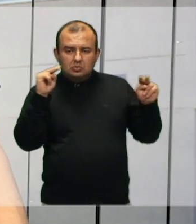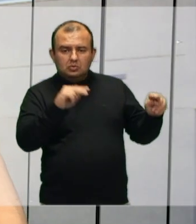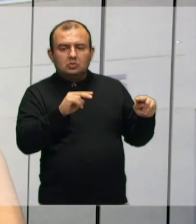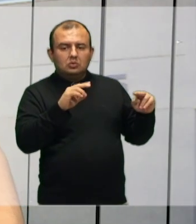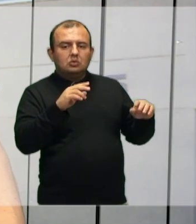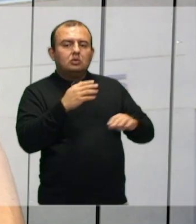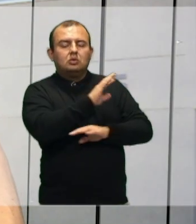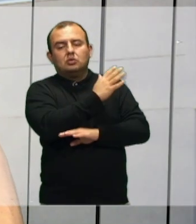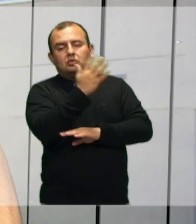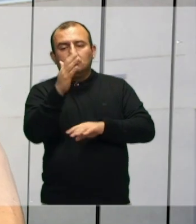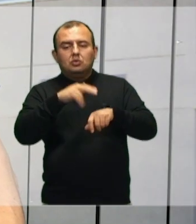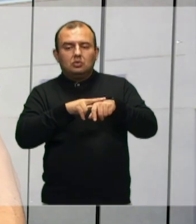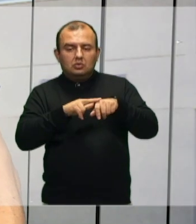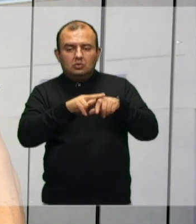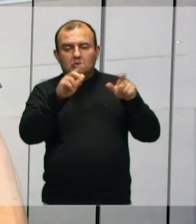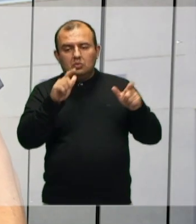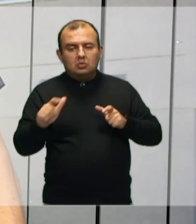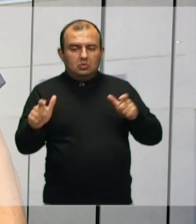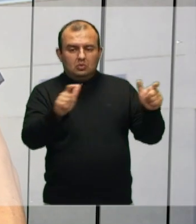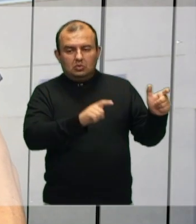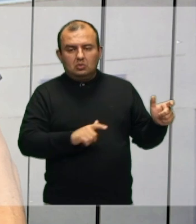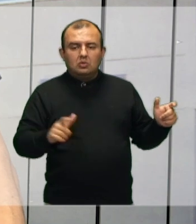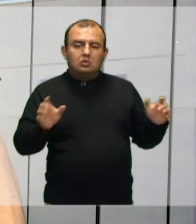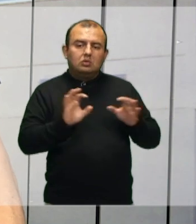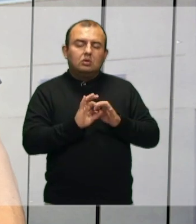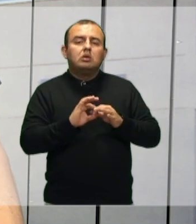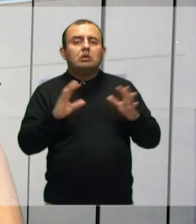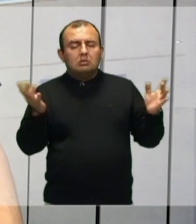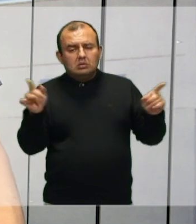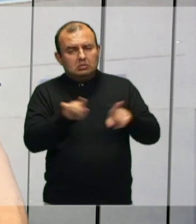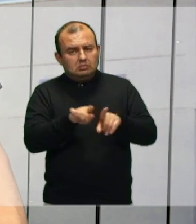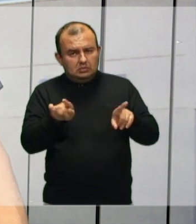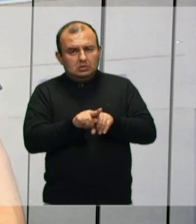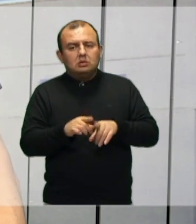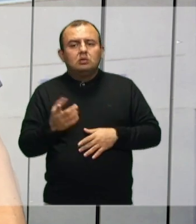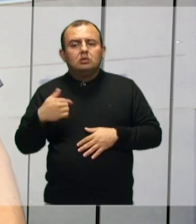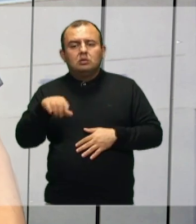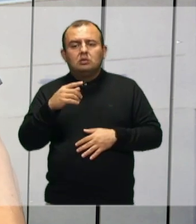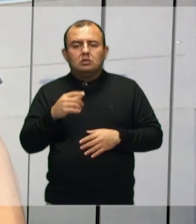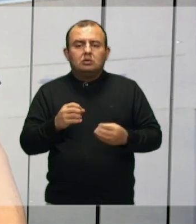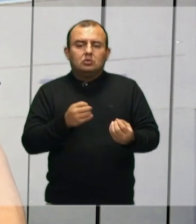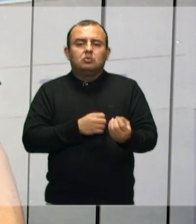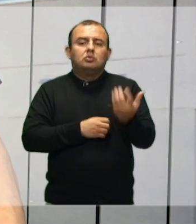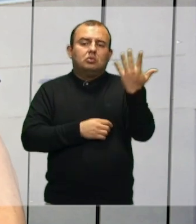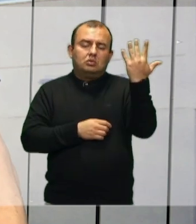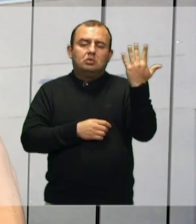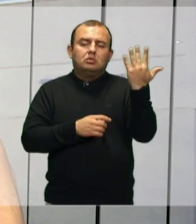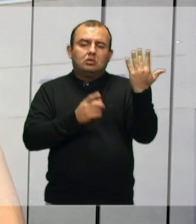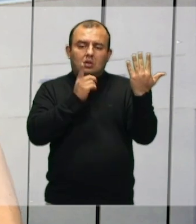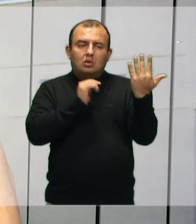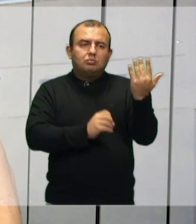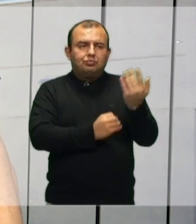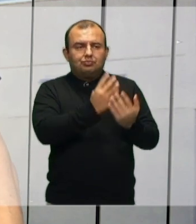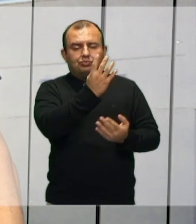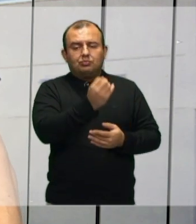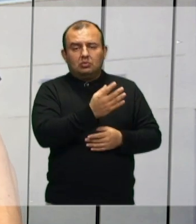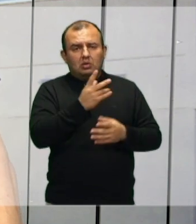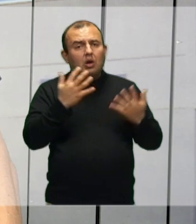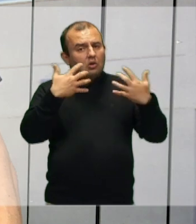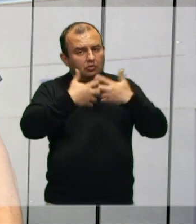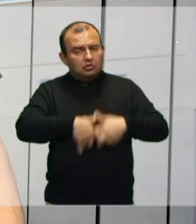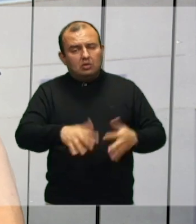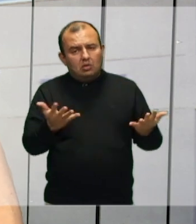todo aquele verde, para todos aqueles espaços, o espaço do livro também, as chafarizes também, que atualmente não estão funcionando, mas que